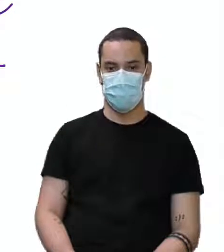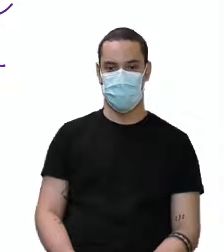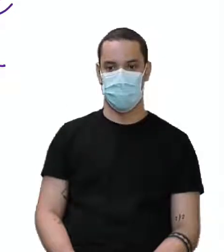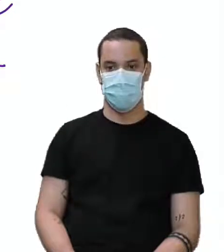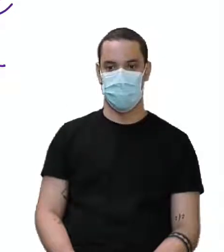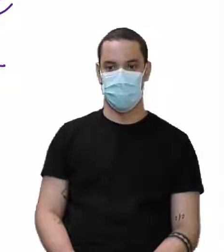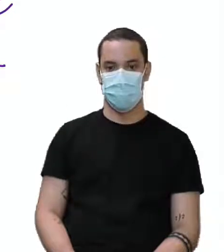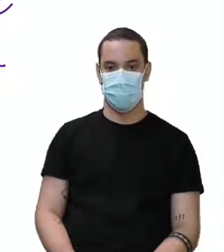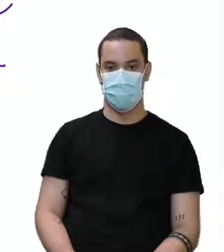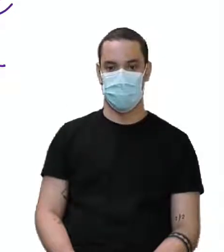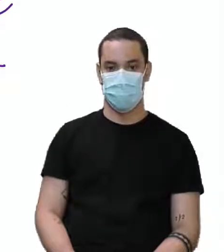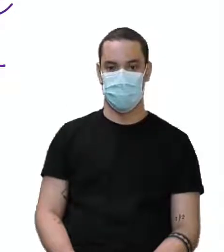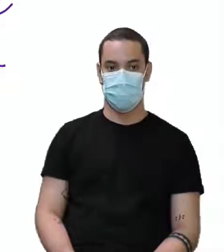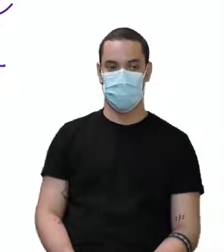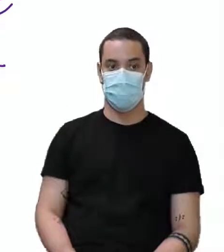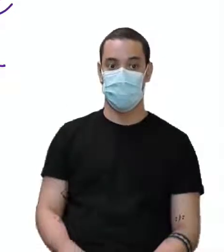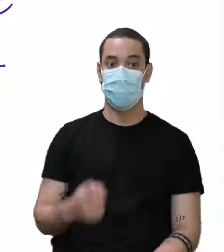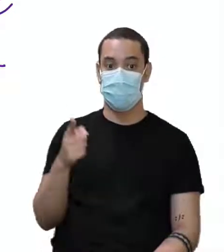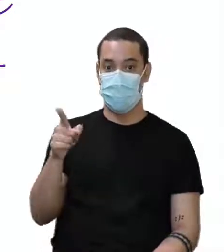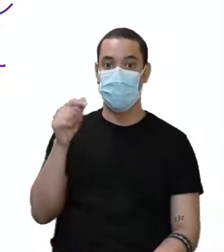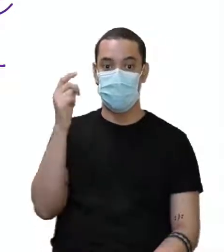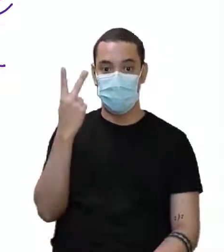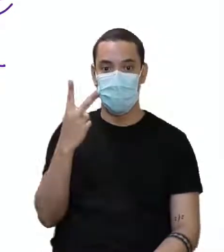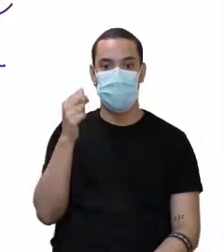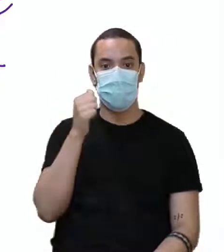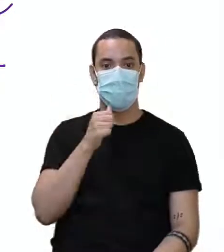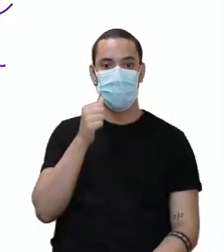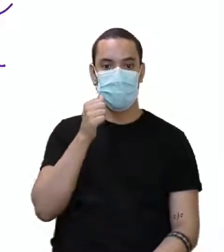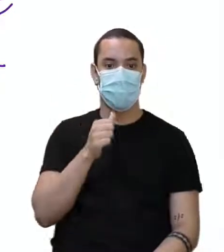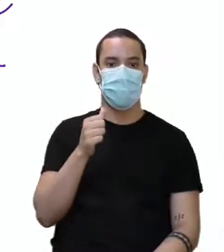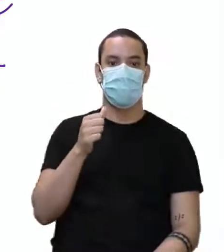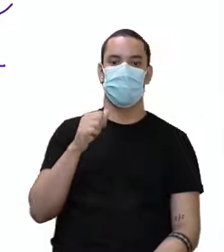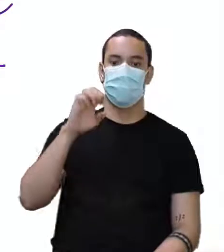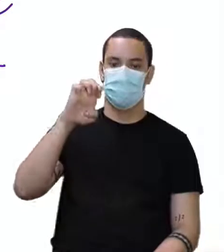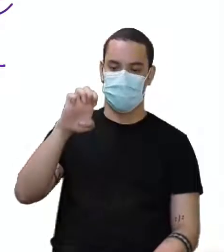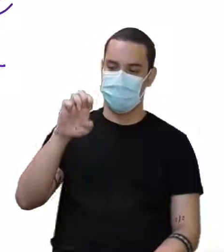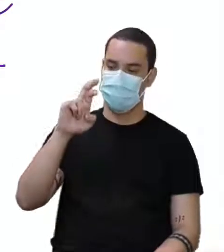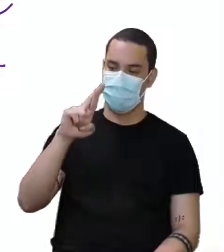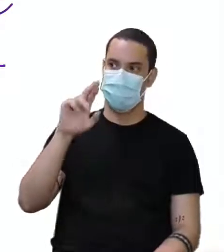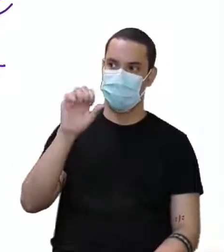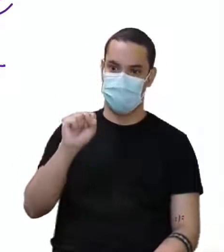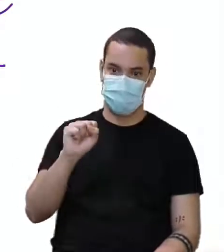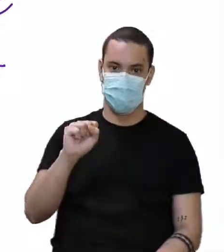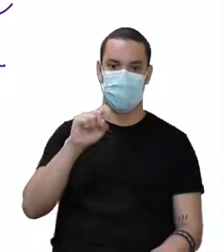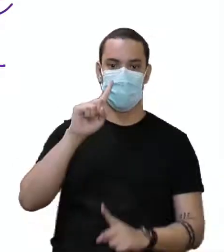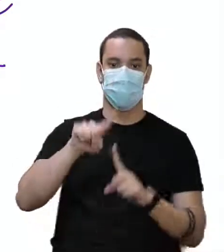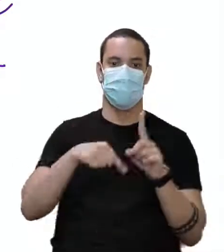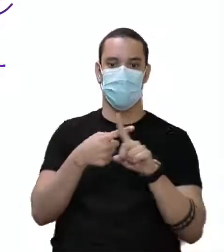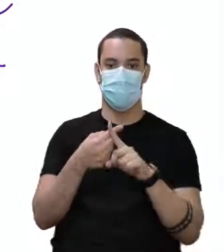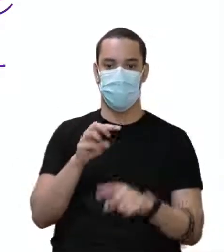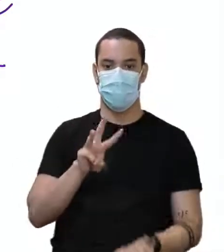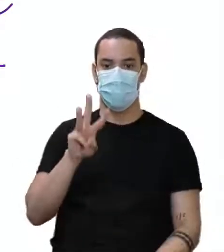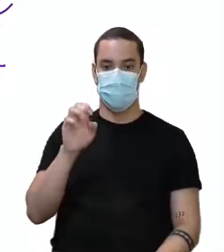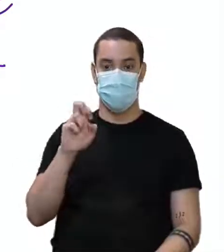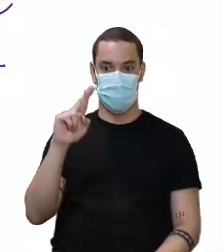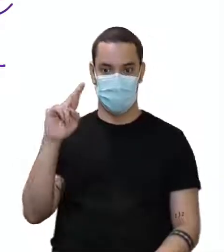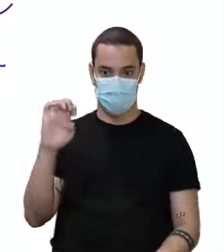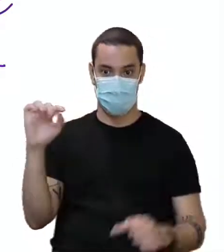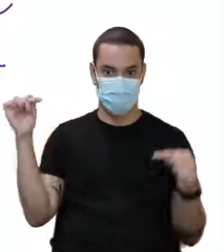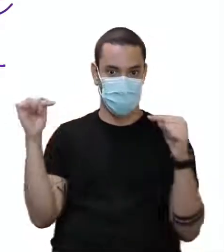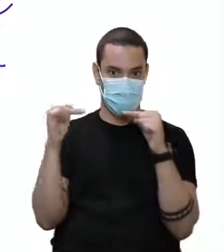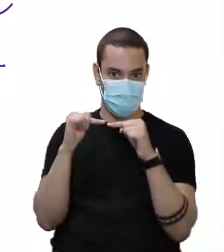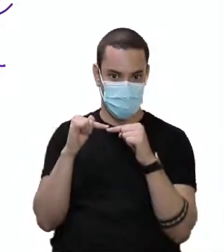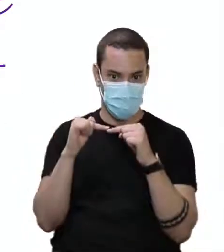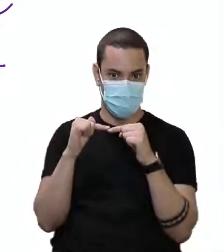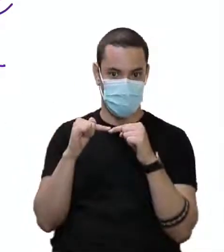foto não são de dois meninos, mas tudo bem. My sisters. Minhas irmãs were watching TV at 6.45pm.